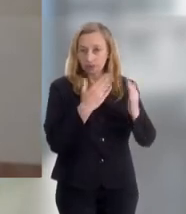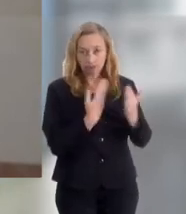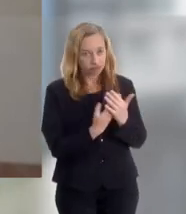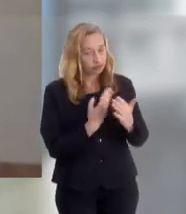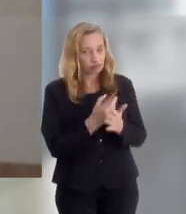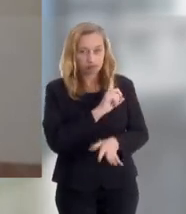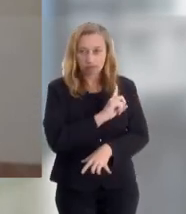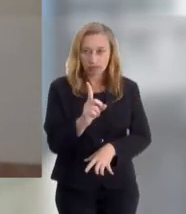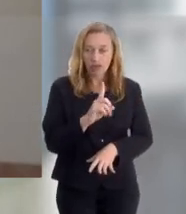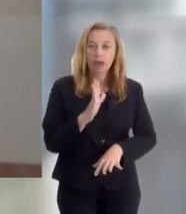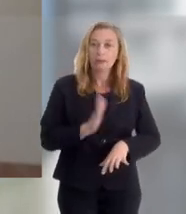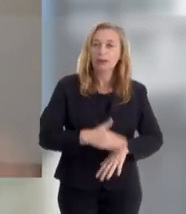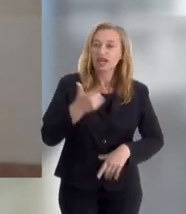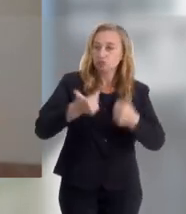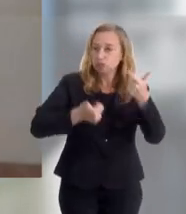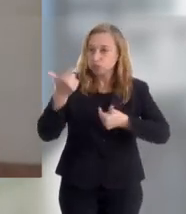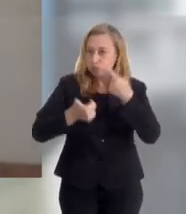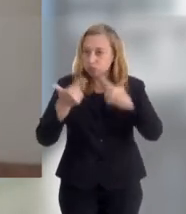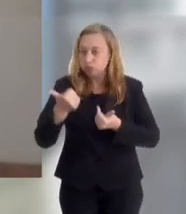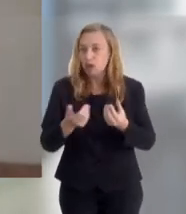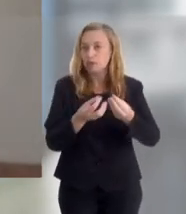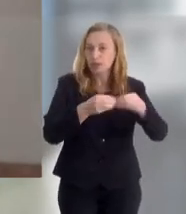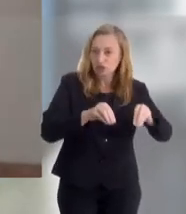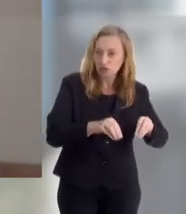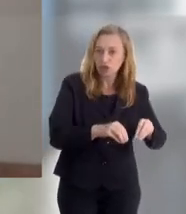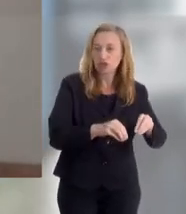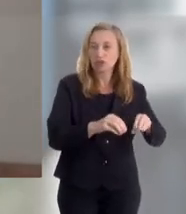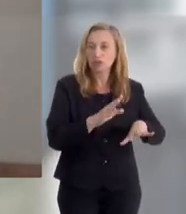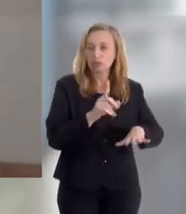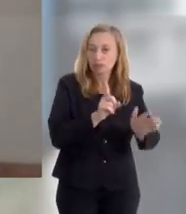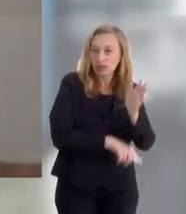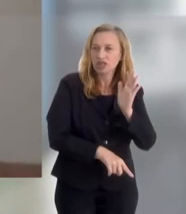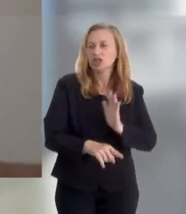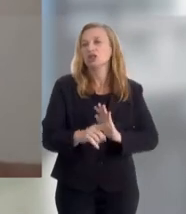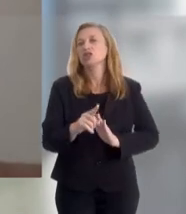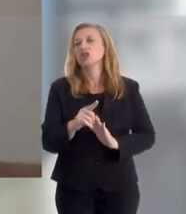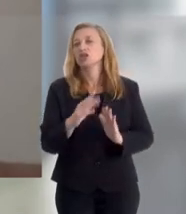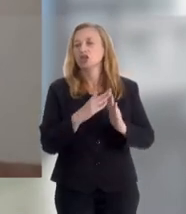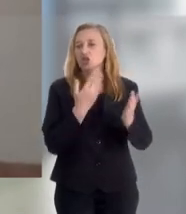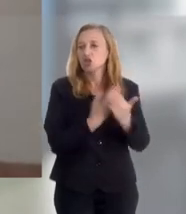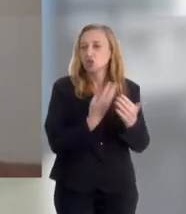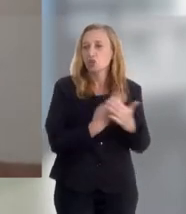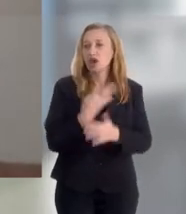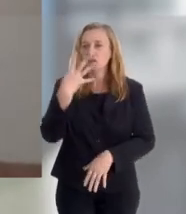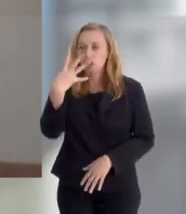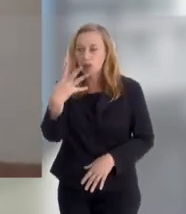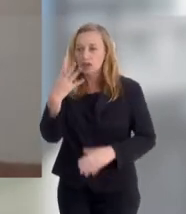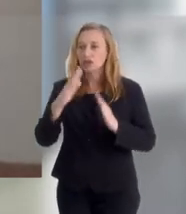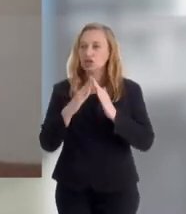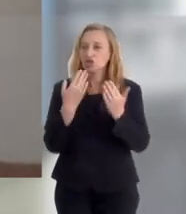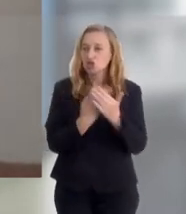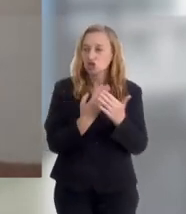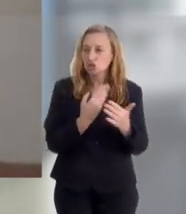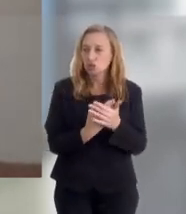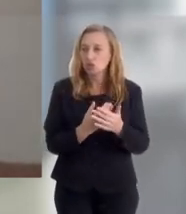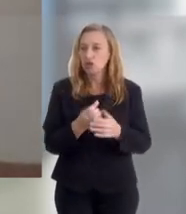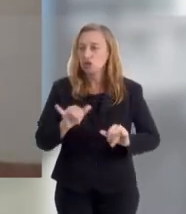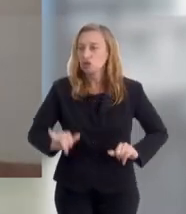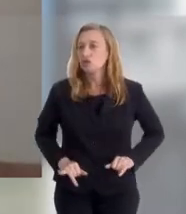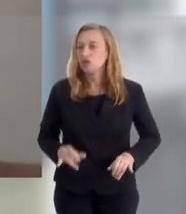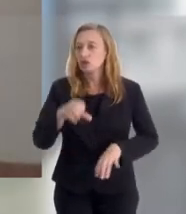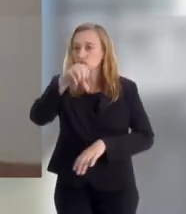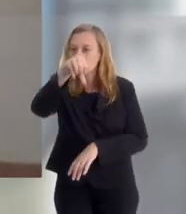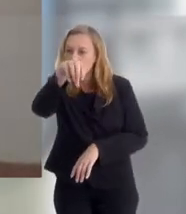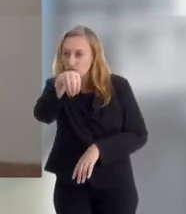afetando todas as escolas. Mais tiroteios afetam menos escolas, né? Quatro escolas